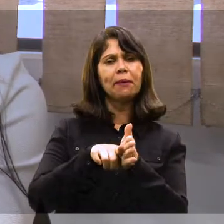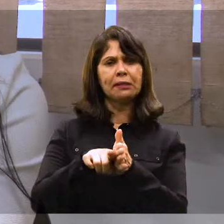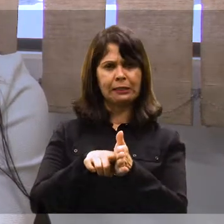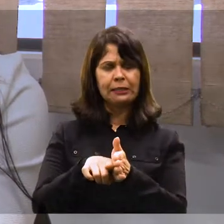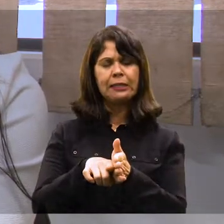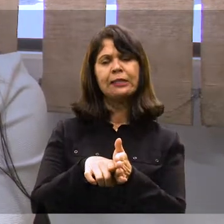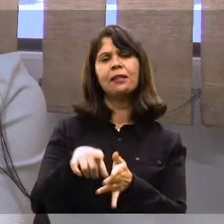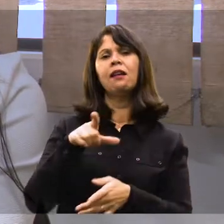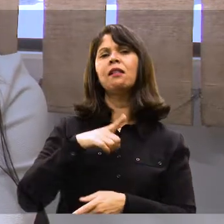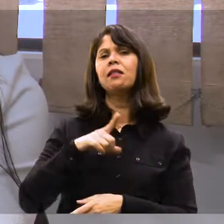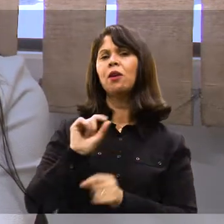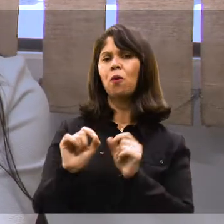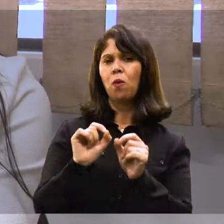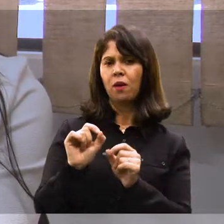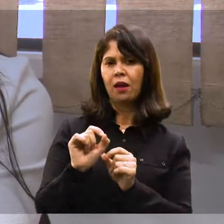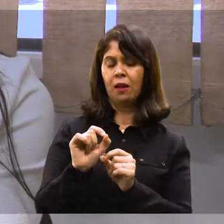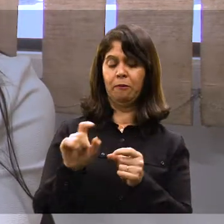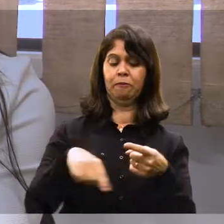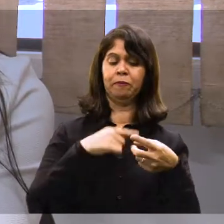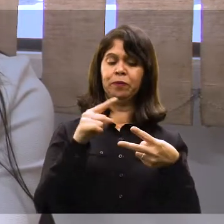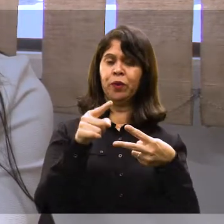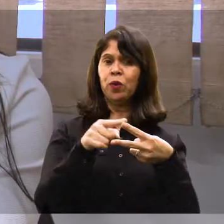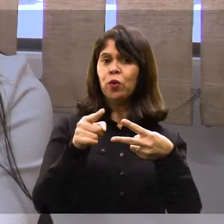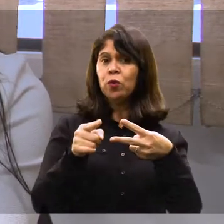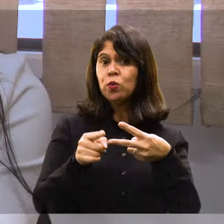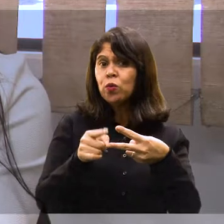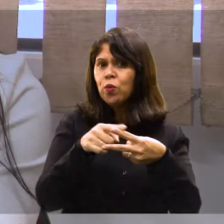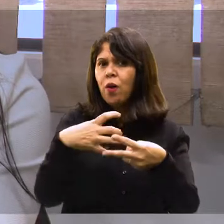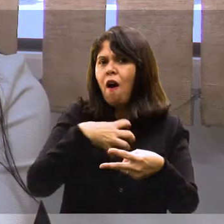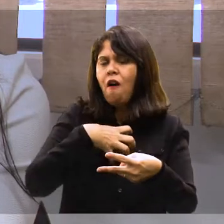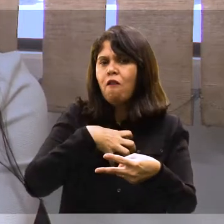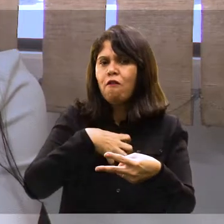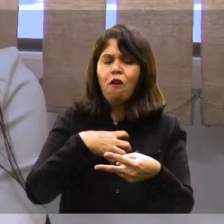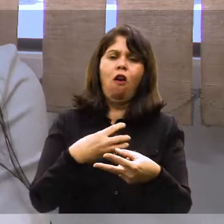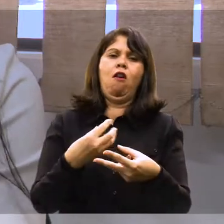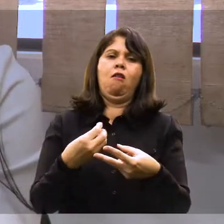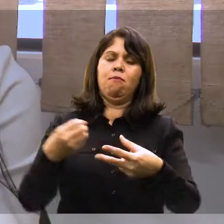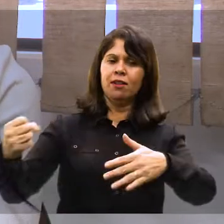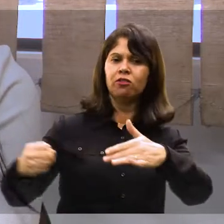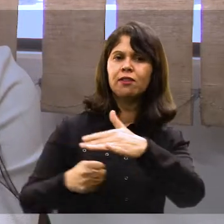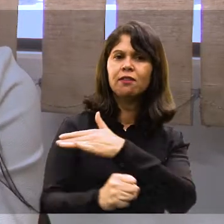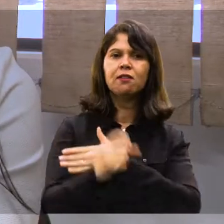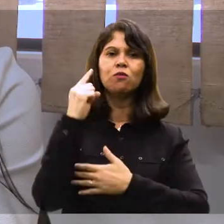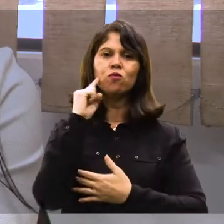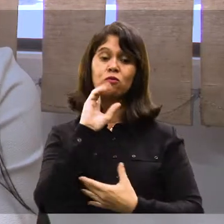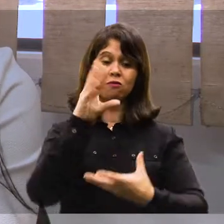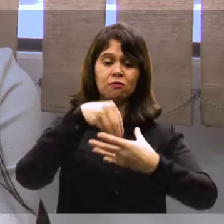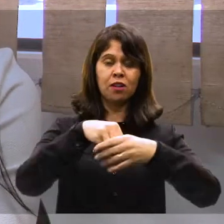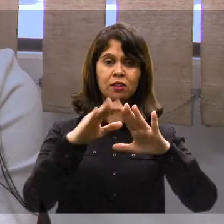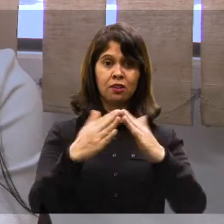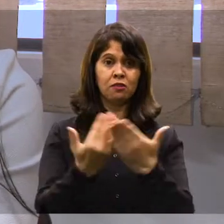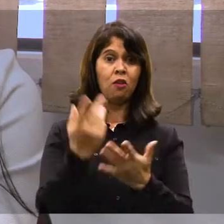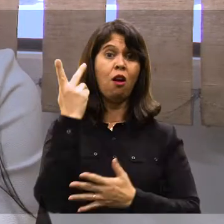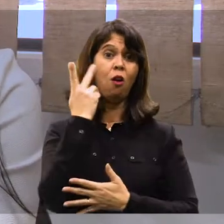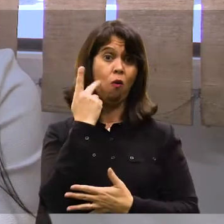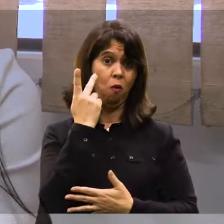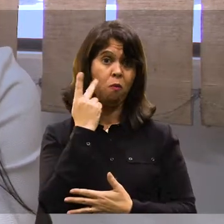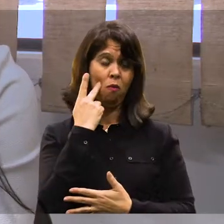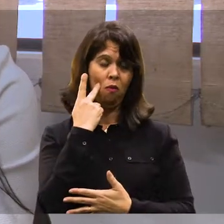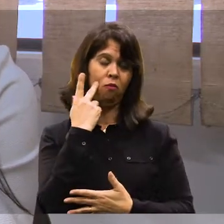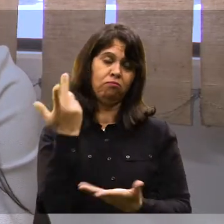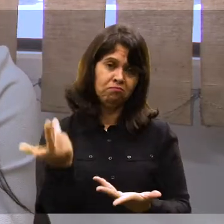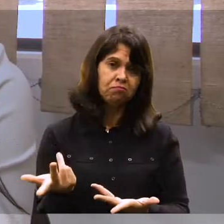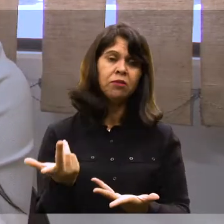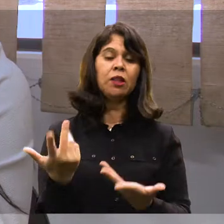pesquisa, ela consta, então, observação de duas formas de inserção dos surdos na escola